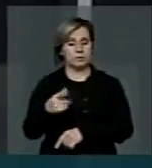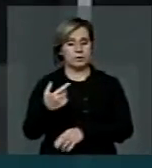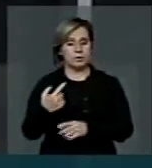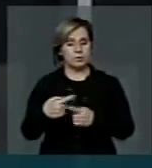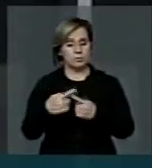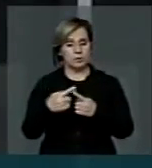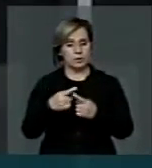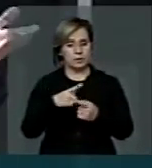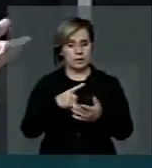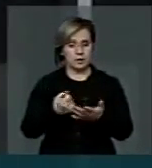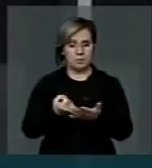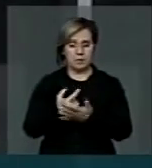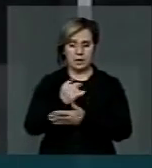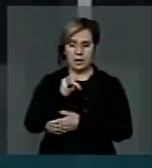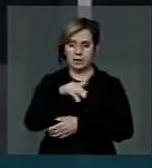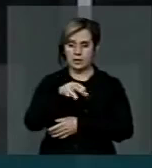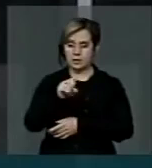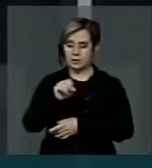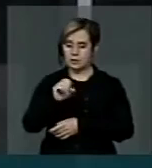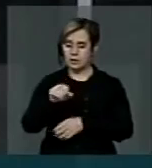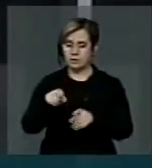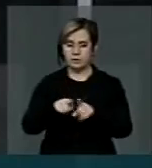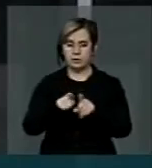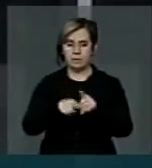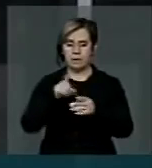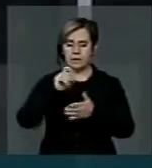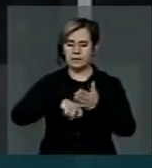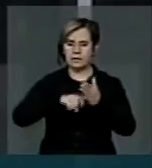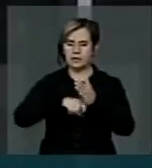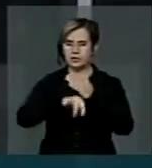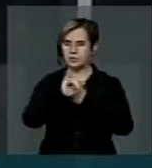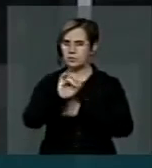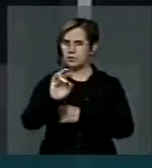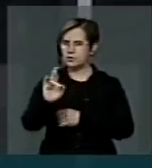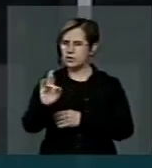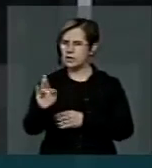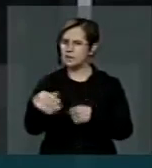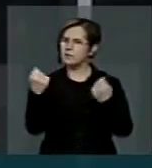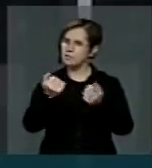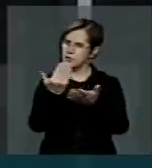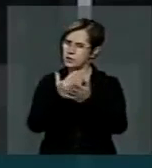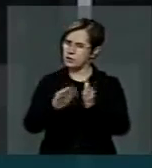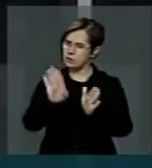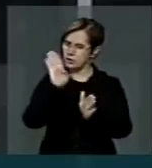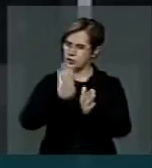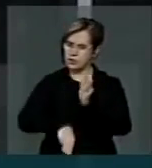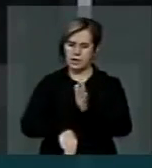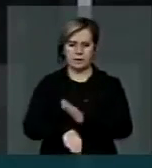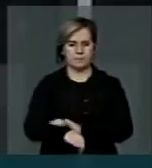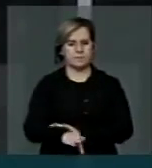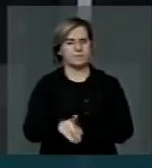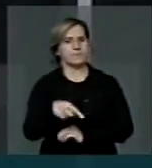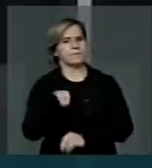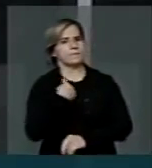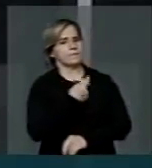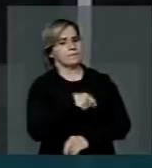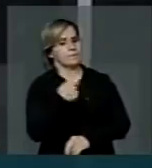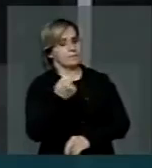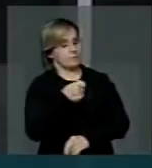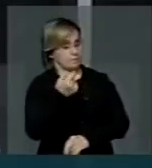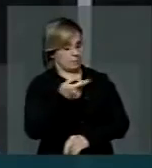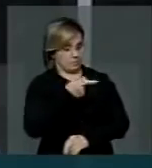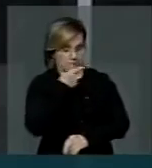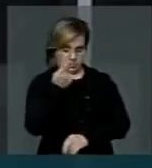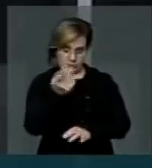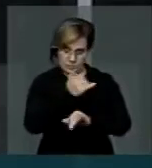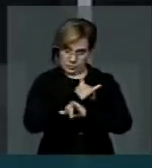como também, muitos deles, a taxação do imposto terreno. Por isso, nós precisamos ter na